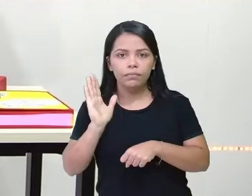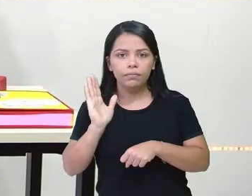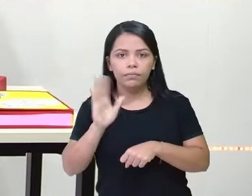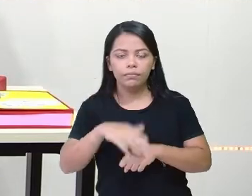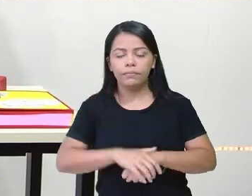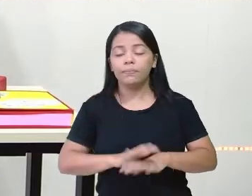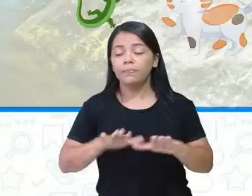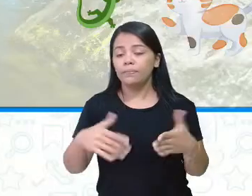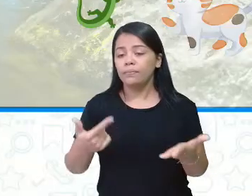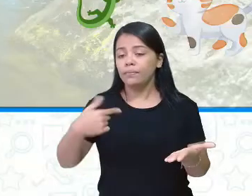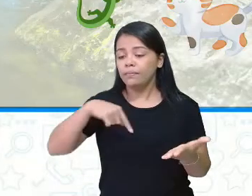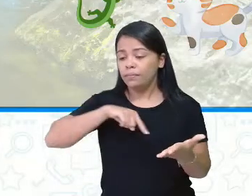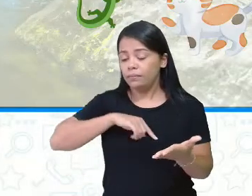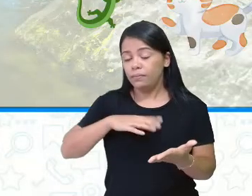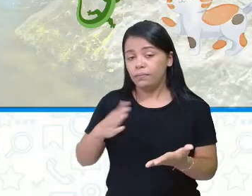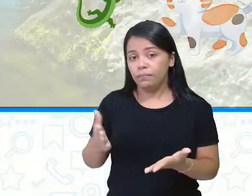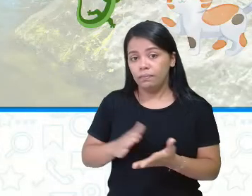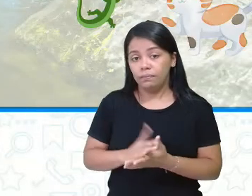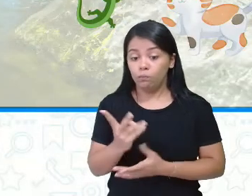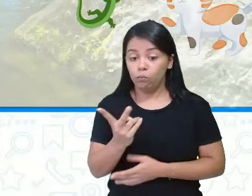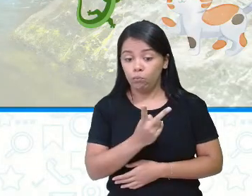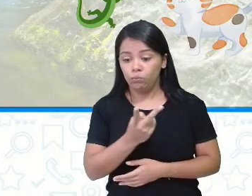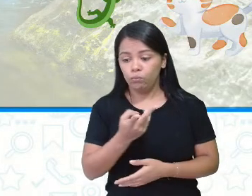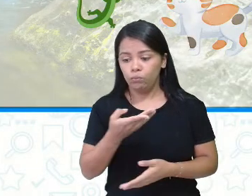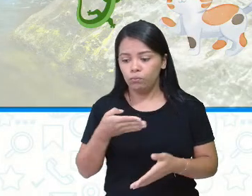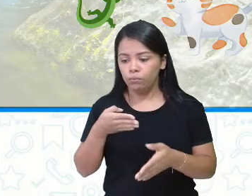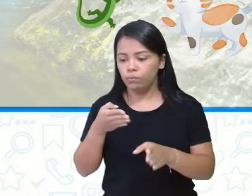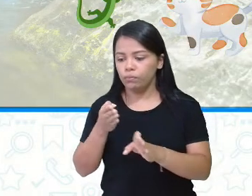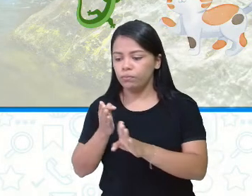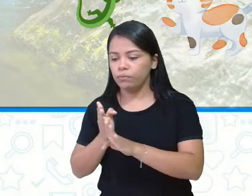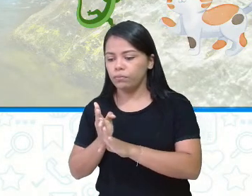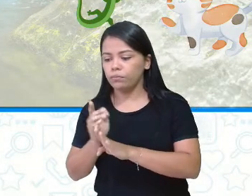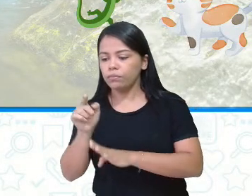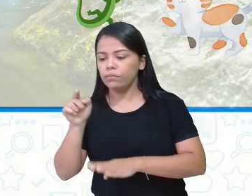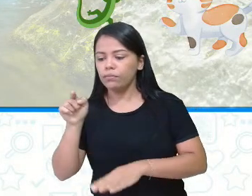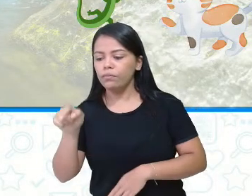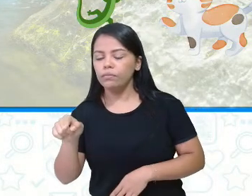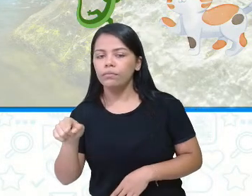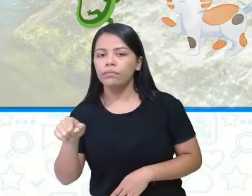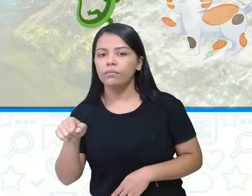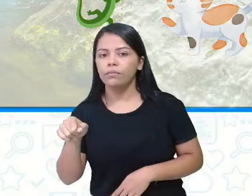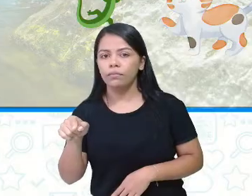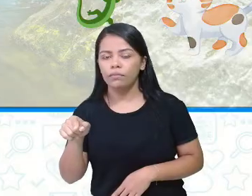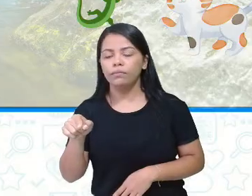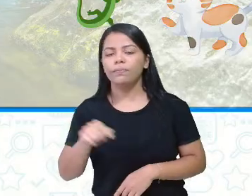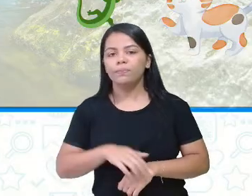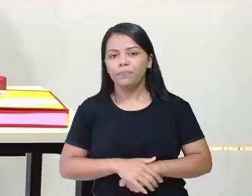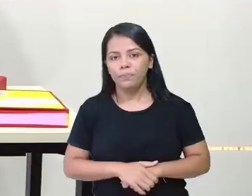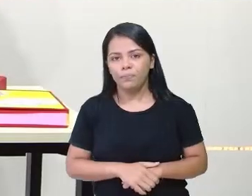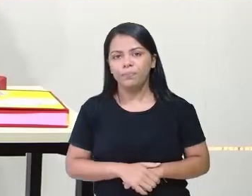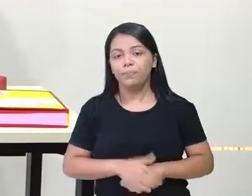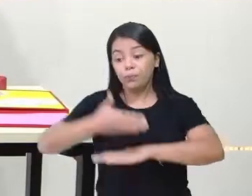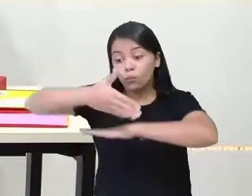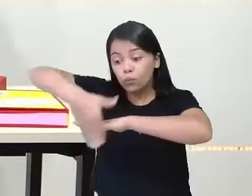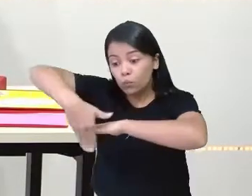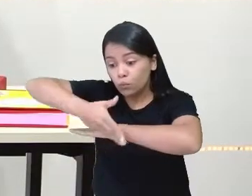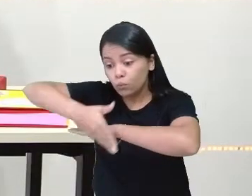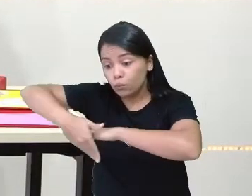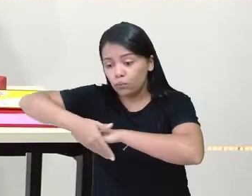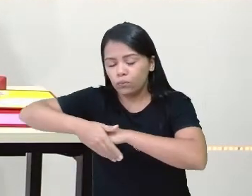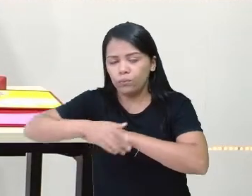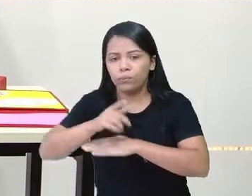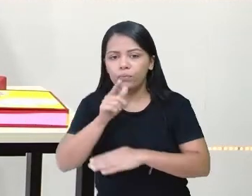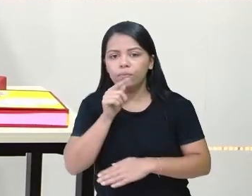Chegando a fonte, encontraram lá um calango. E, então,